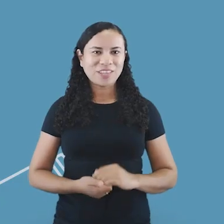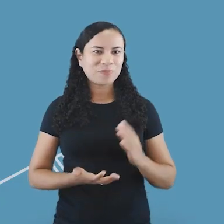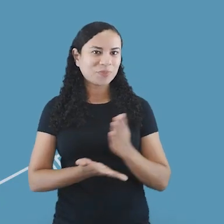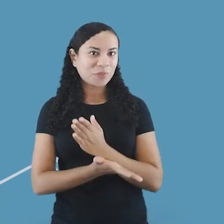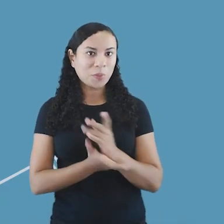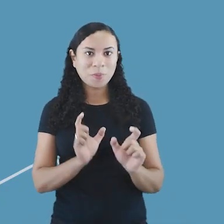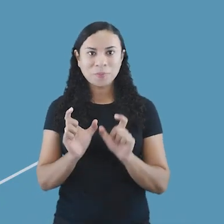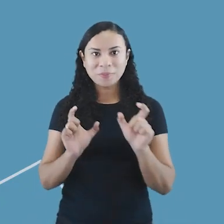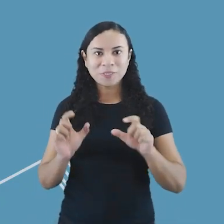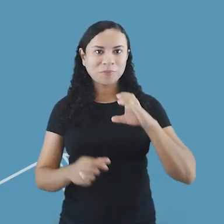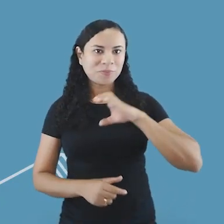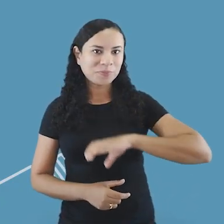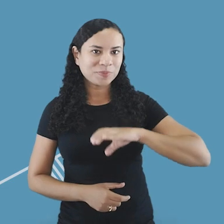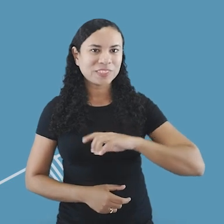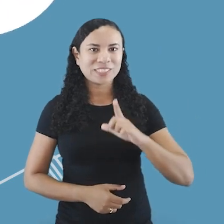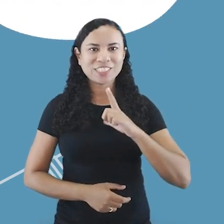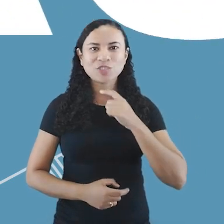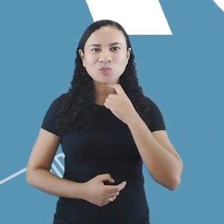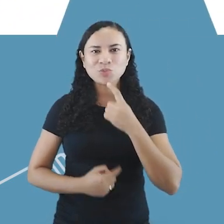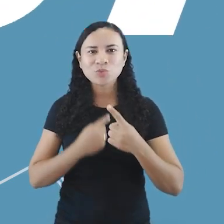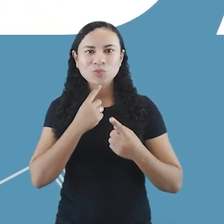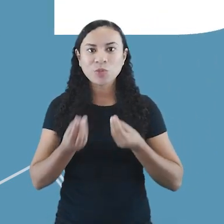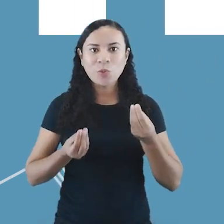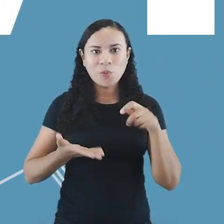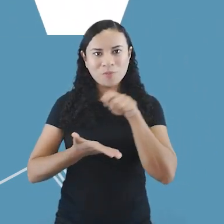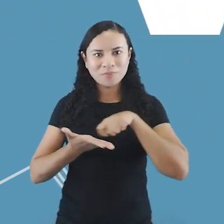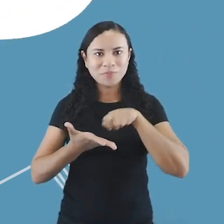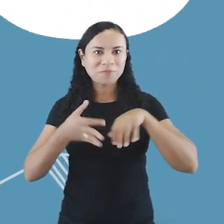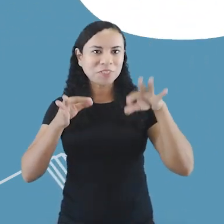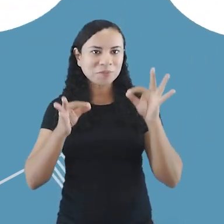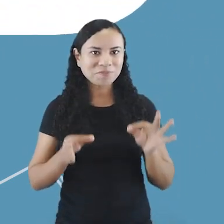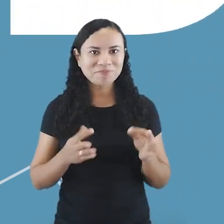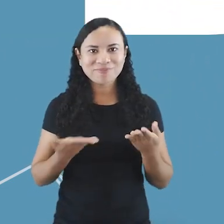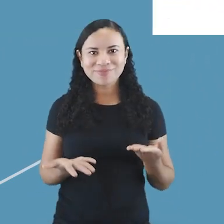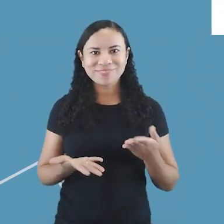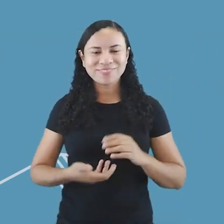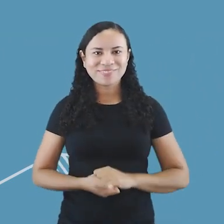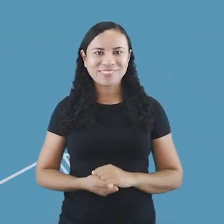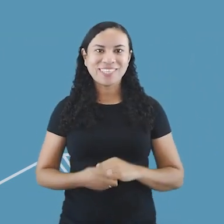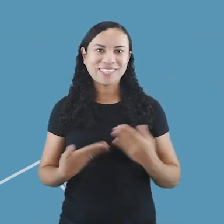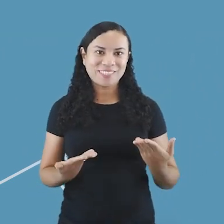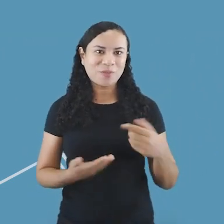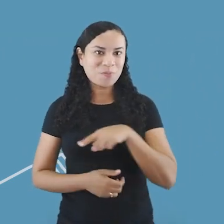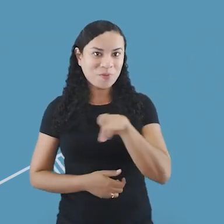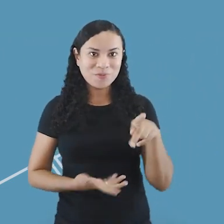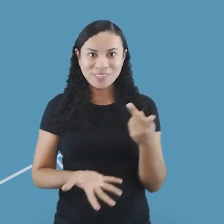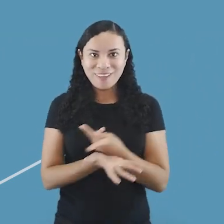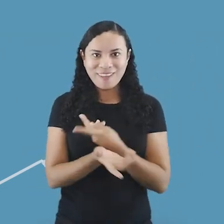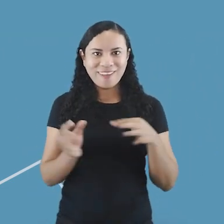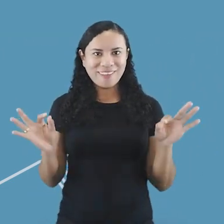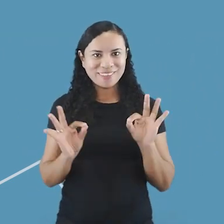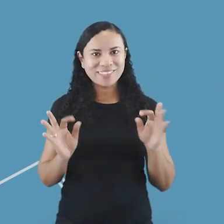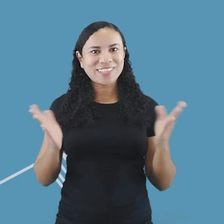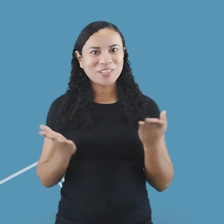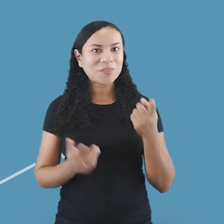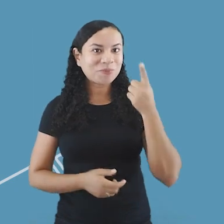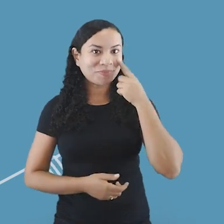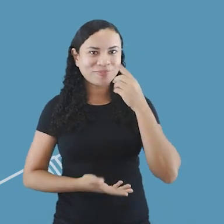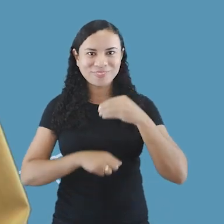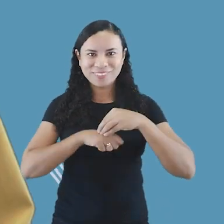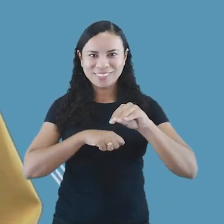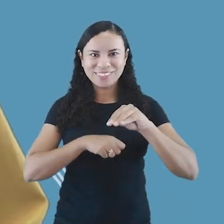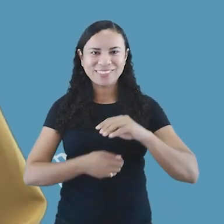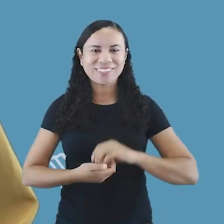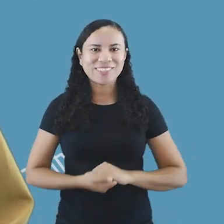Algumas palavras da língua portuguesa nos causam dúvidas na hora da escrita. Então, para você não errar mais, acompanhe essa